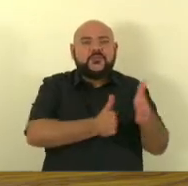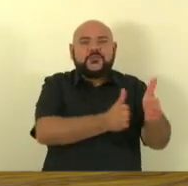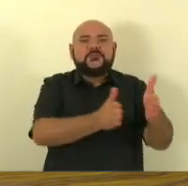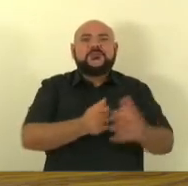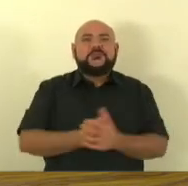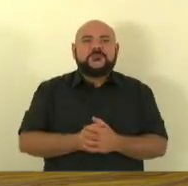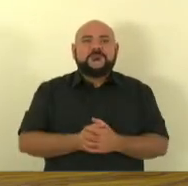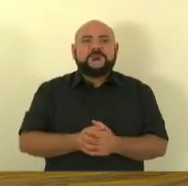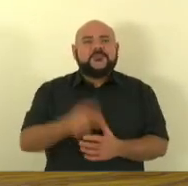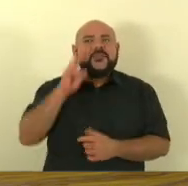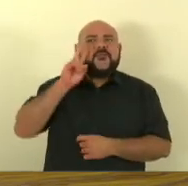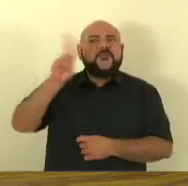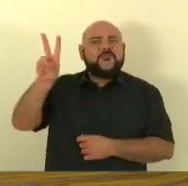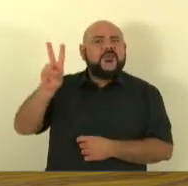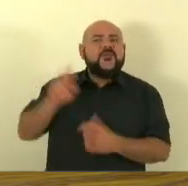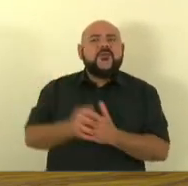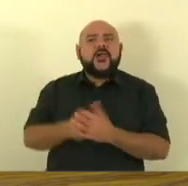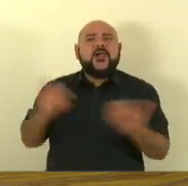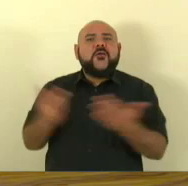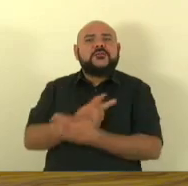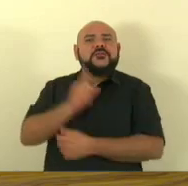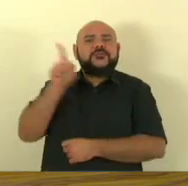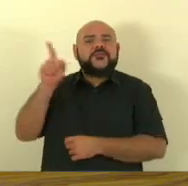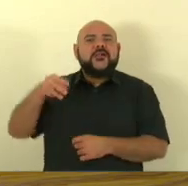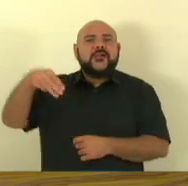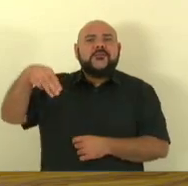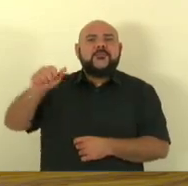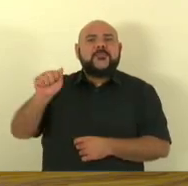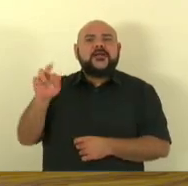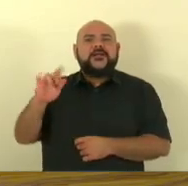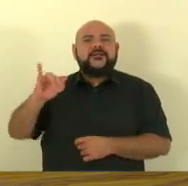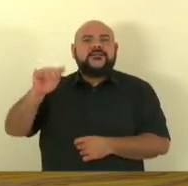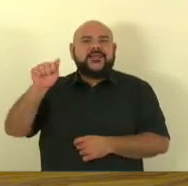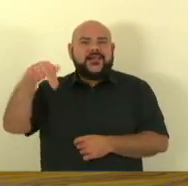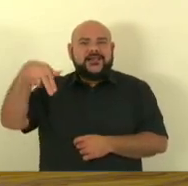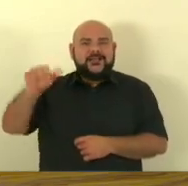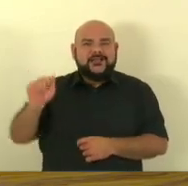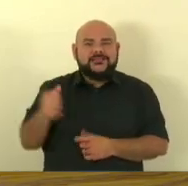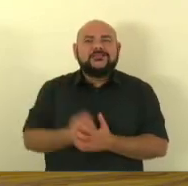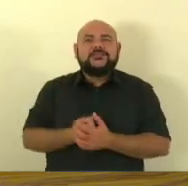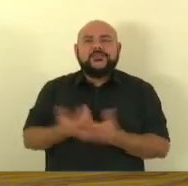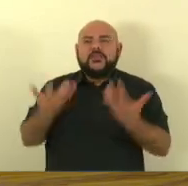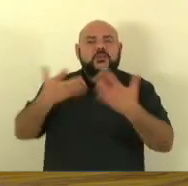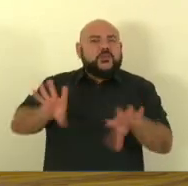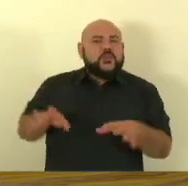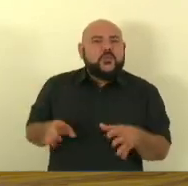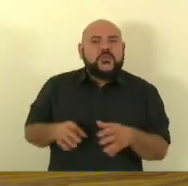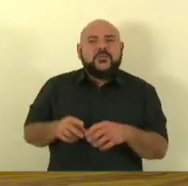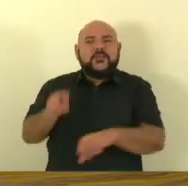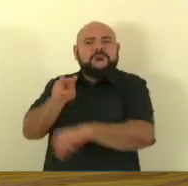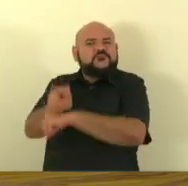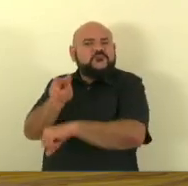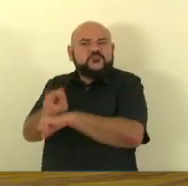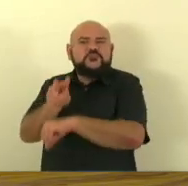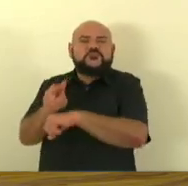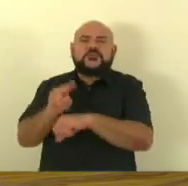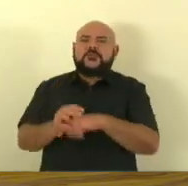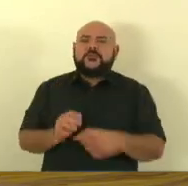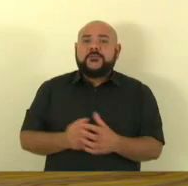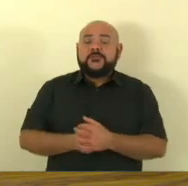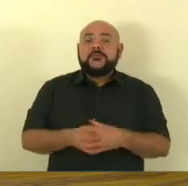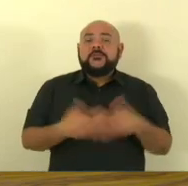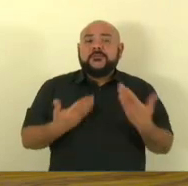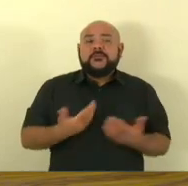certeza por responsabilidade do poder público que não quis fiscalizar as operações ali que provavelmente o governo do PT em 2015